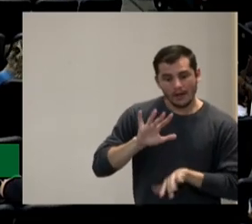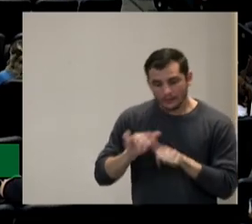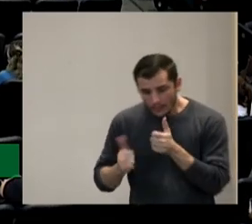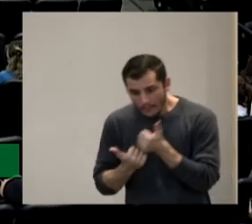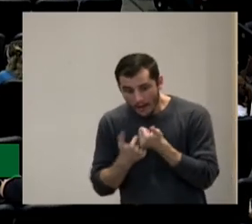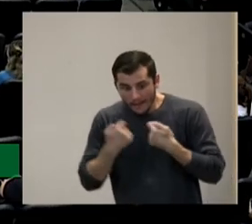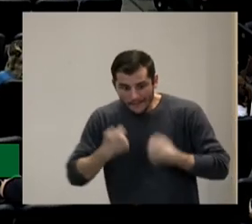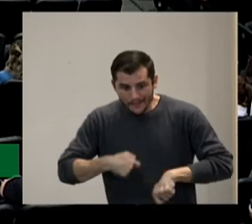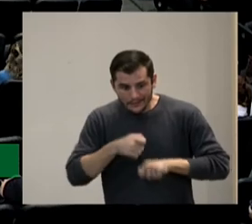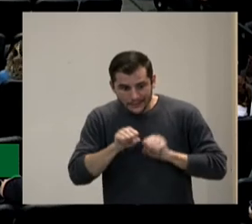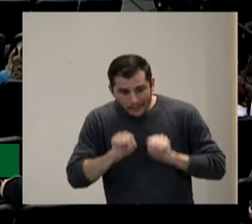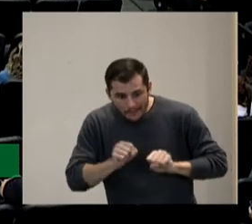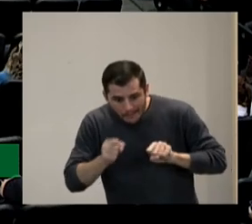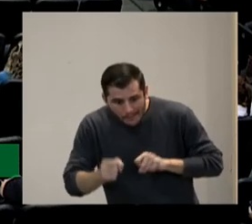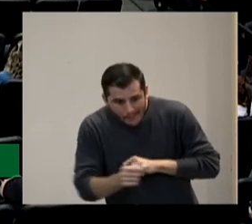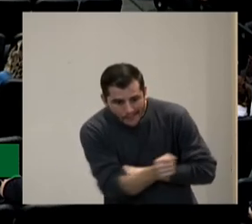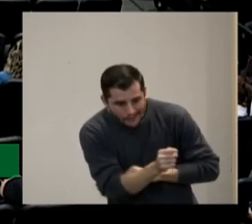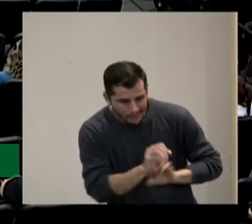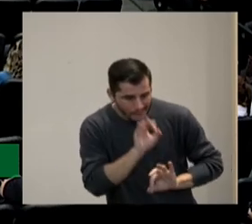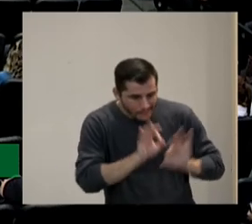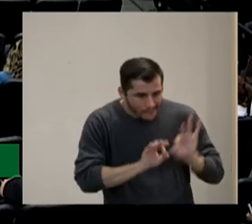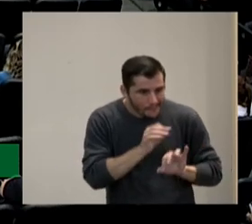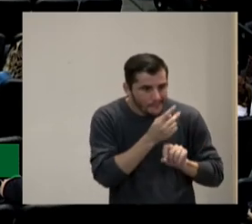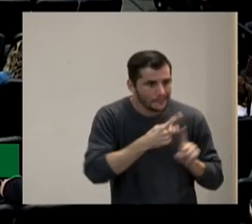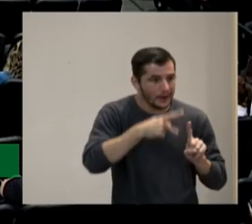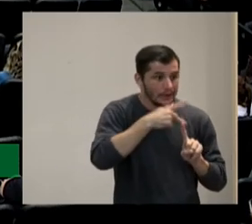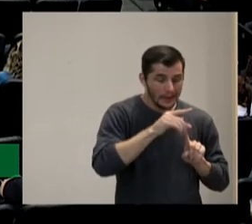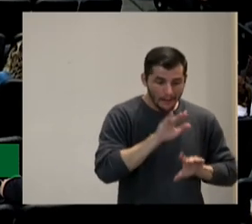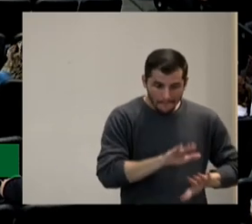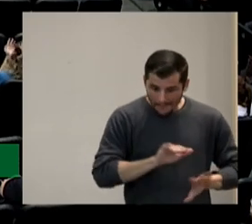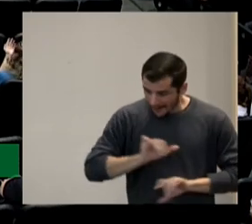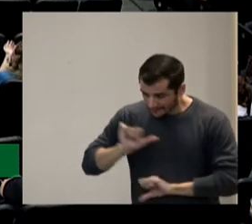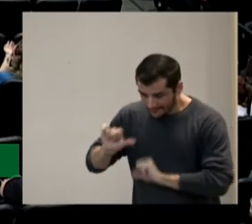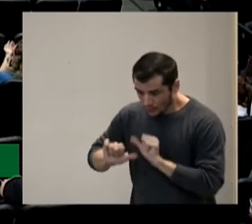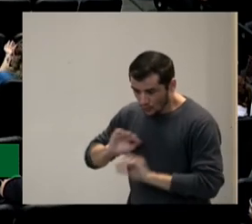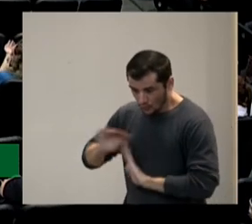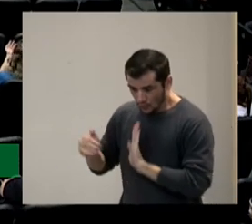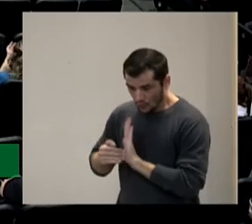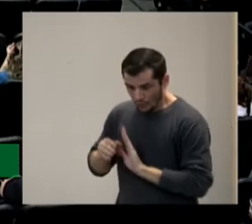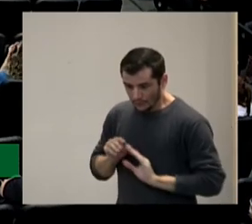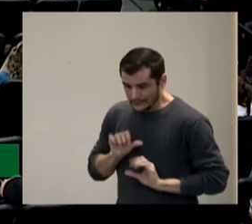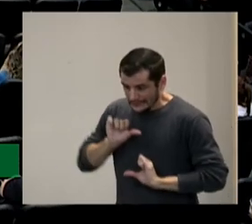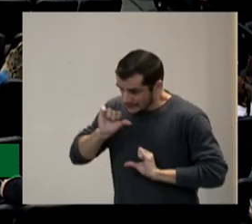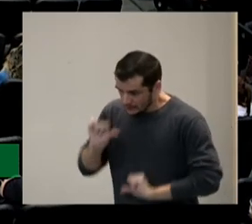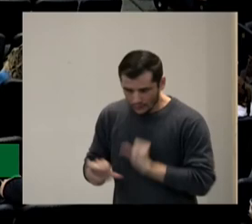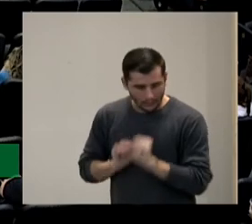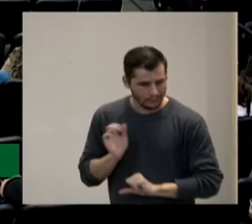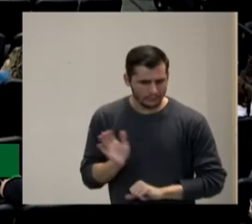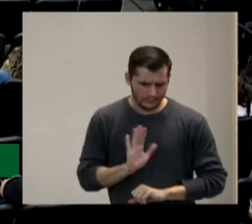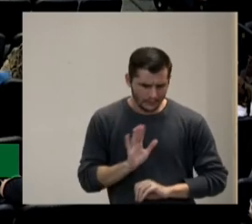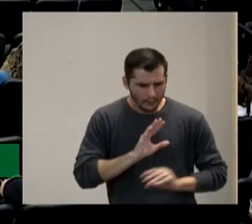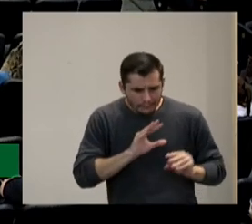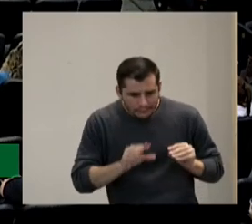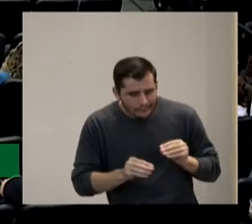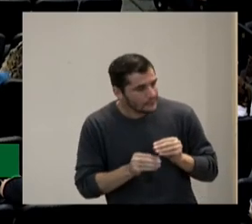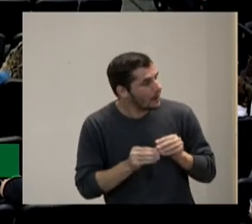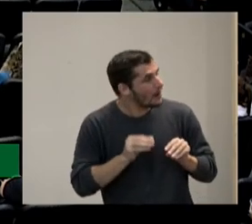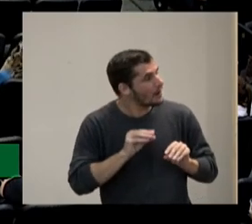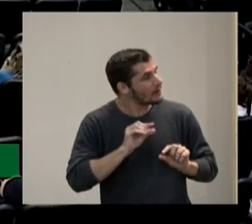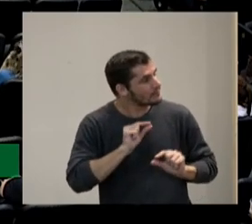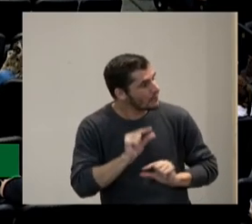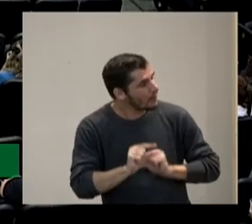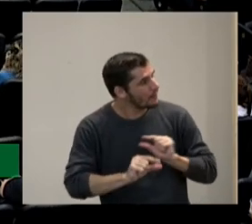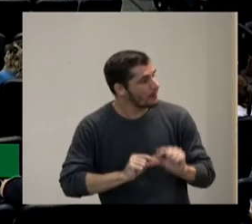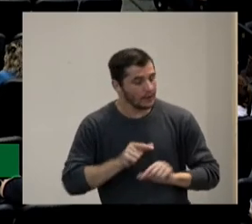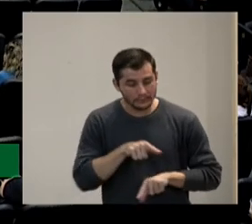implementar aquele planejamento mas não tenho que modificar esse planejamento é um planejamento da escola e aqui vem de novo